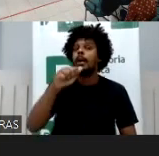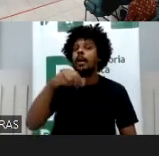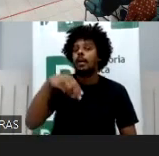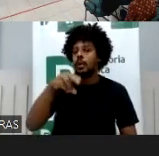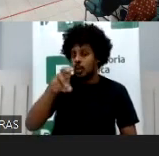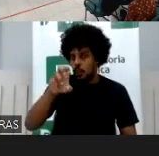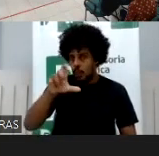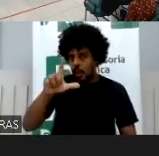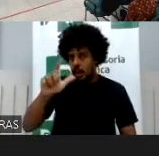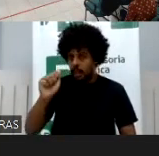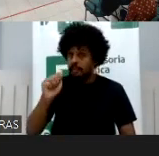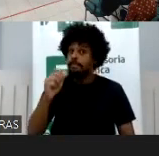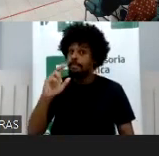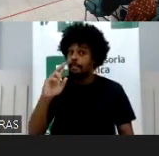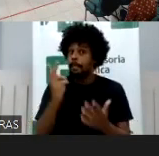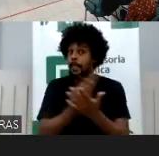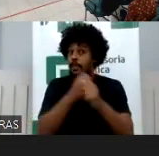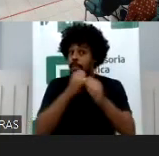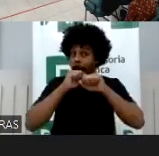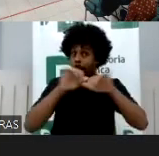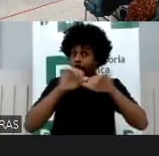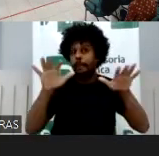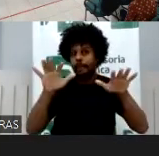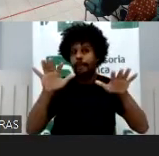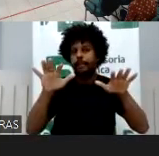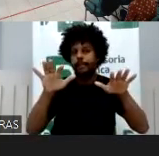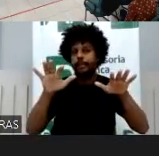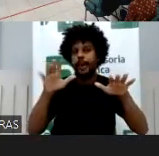mas a Alice, o que é que me chamou atenção no caso da Alice?